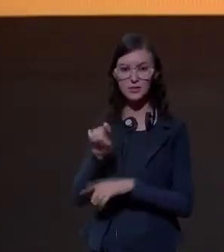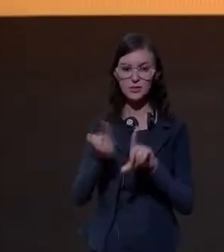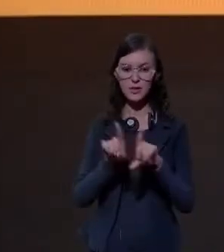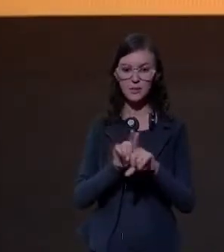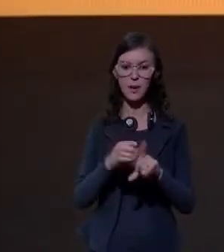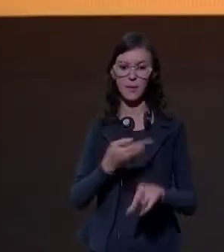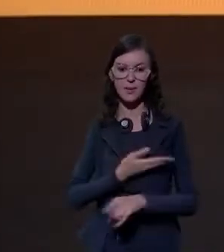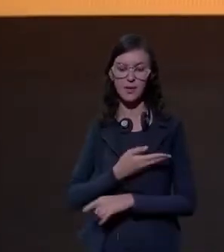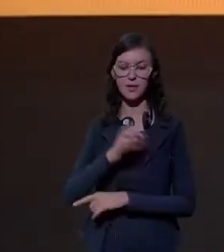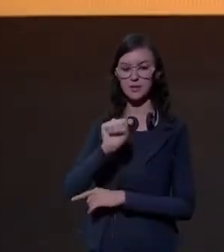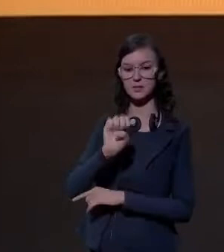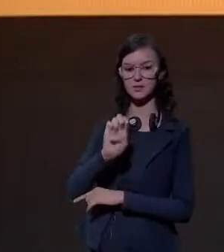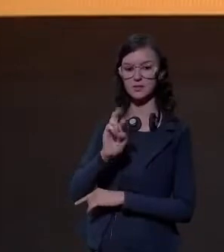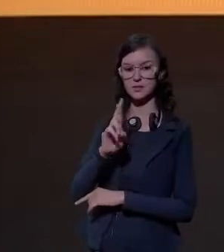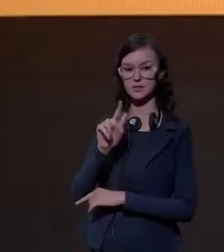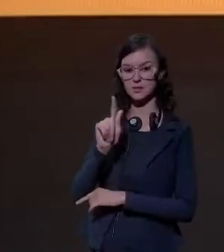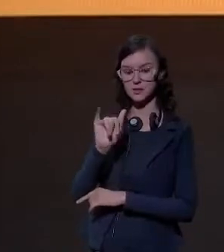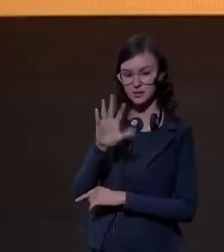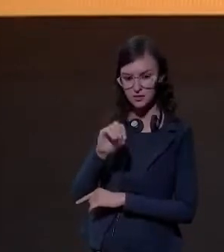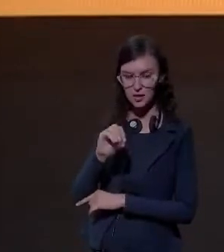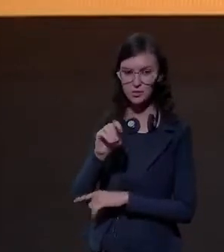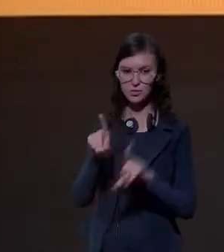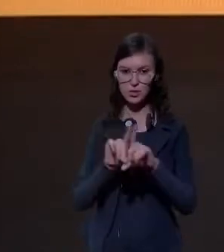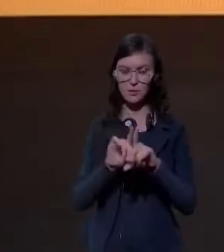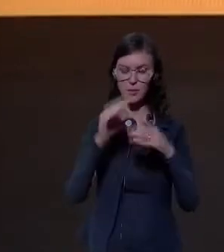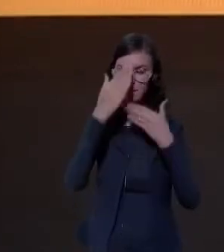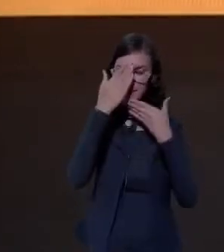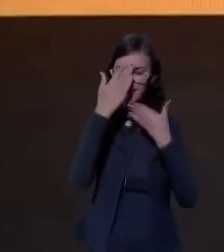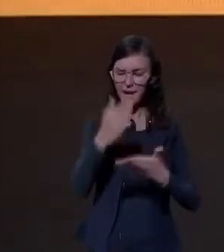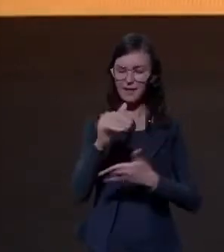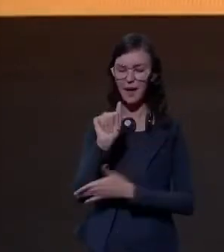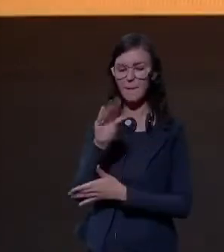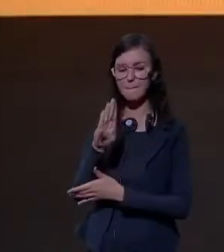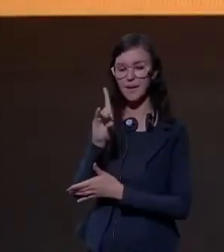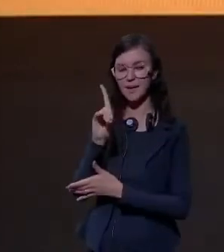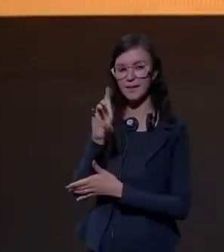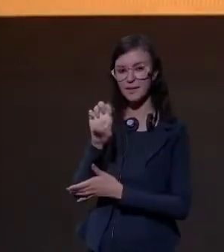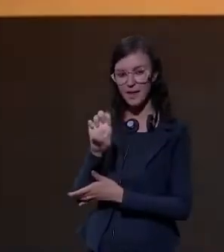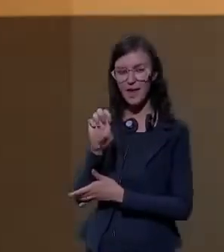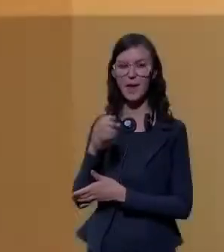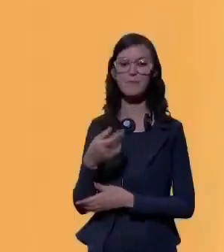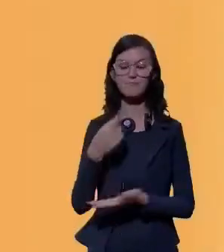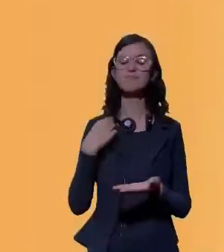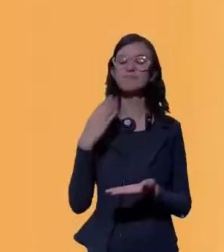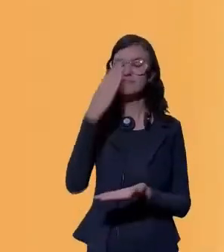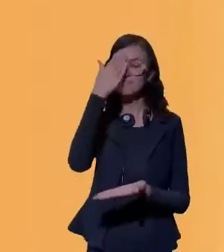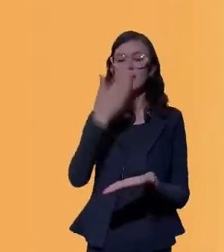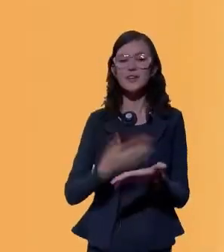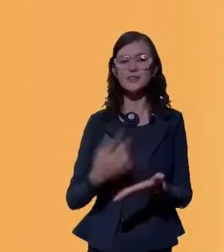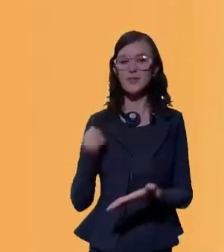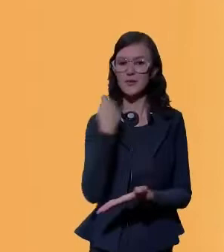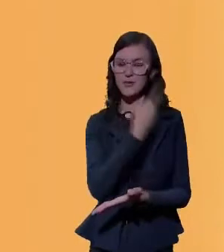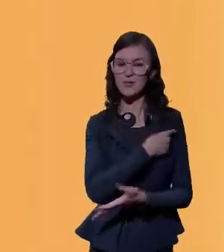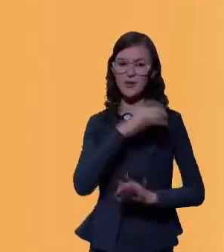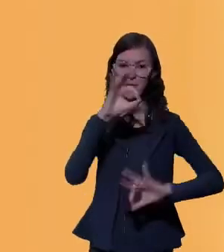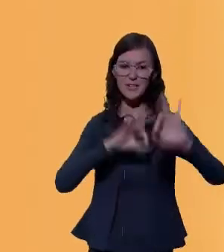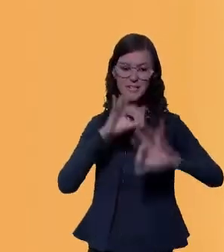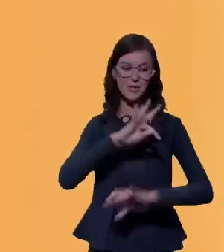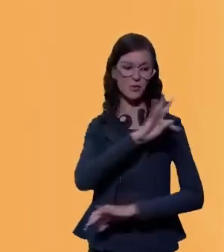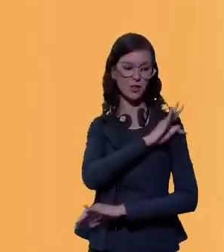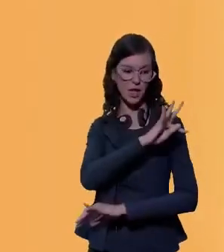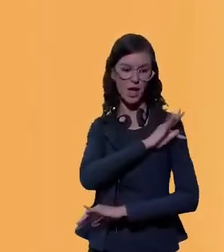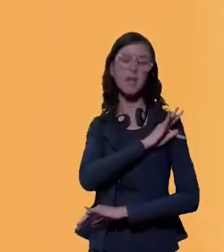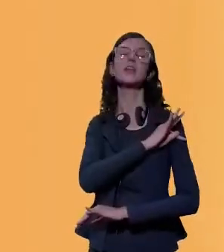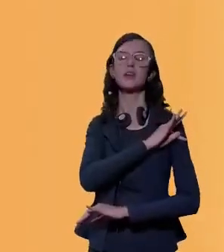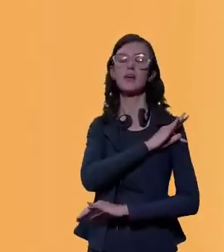Sérgio Soschodowski e também agradecer a BDE por confiar em mim, a minha equipe, a elaboração técnica do plano a